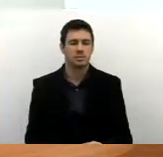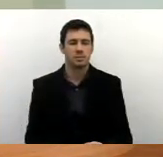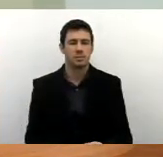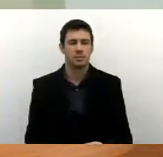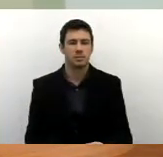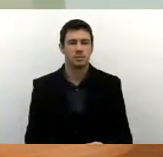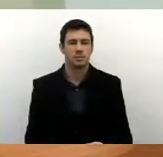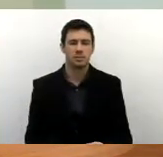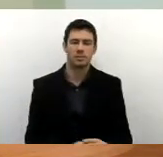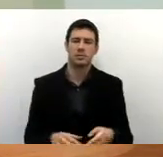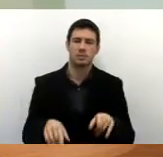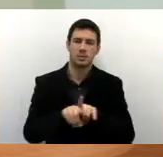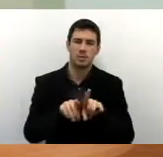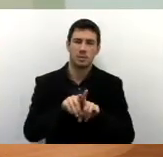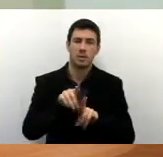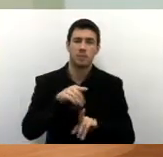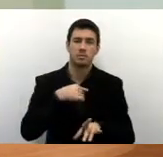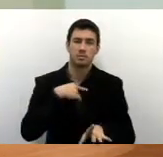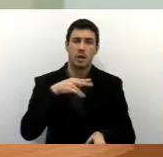Rabib Kali.